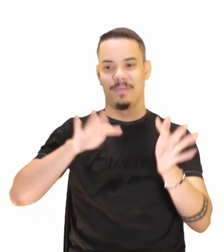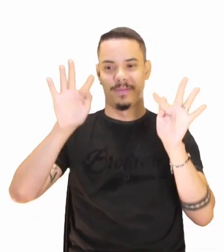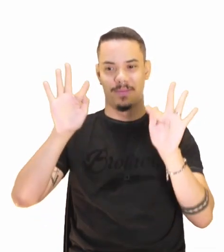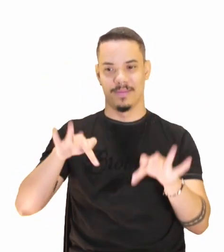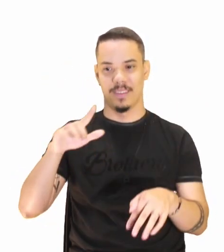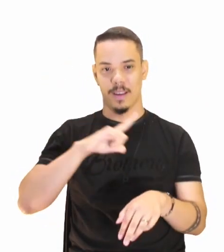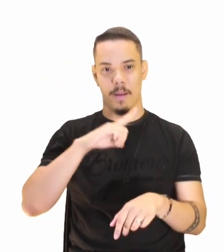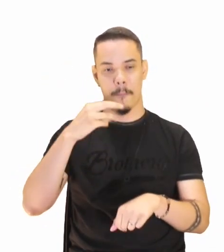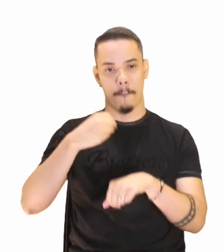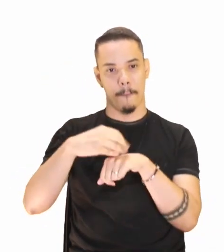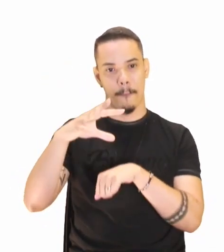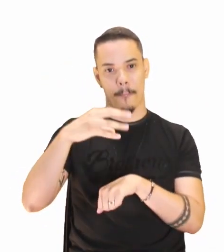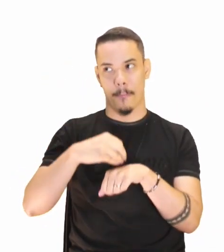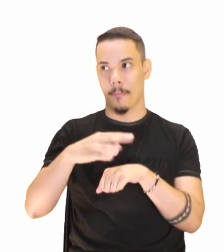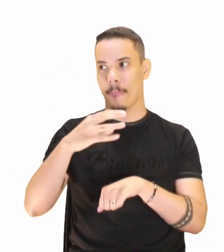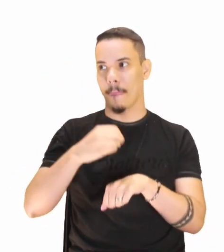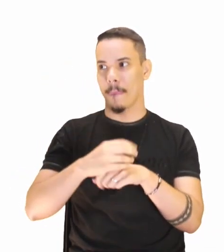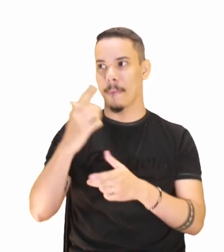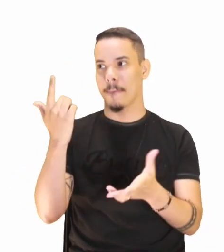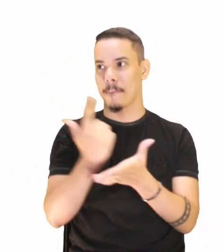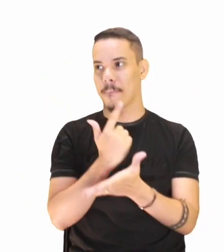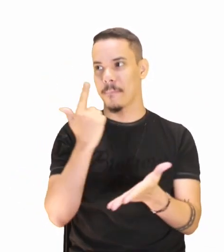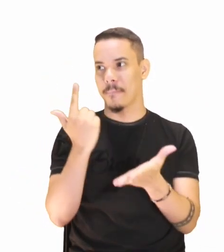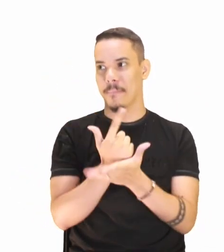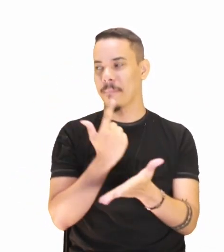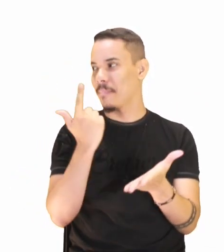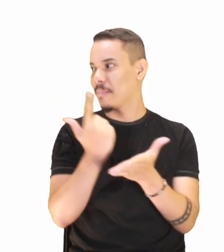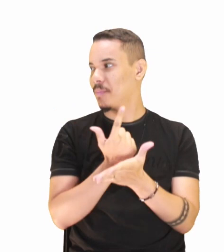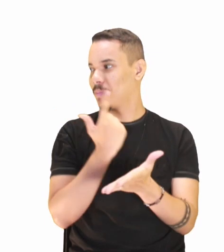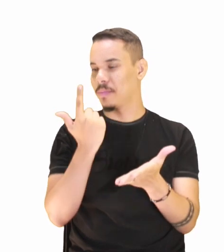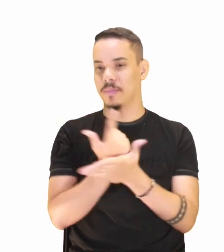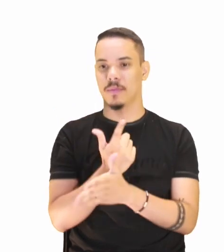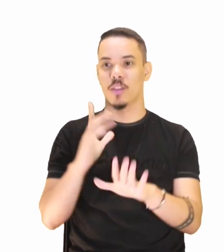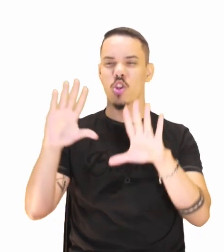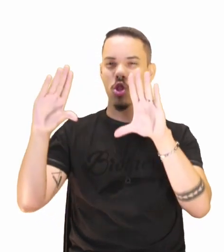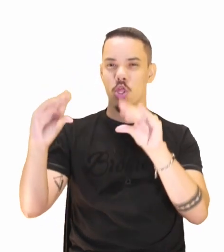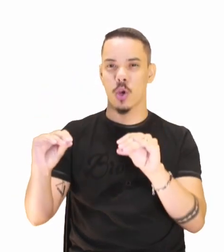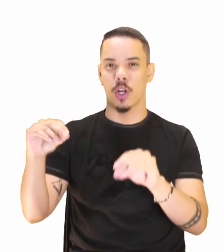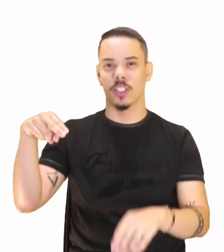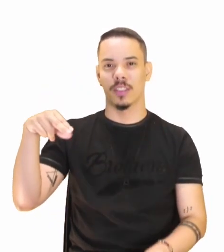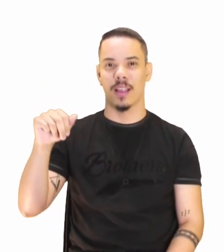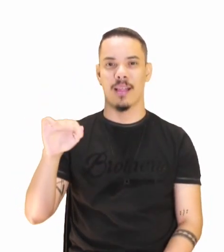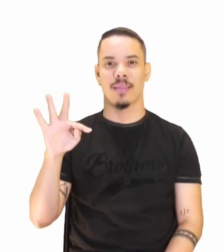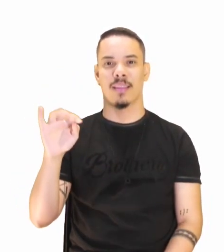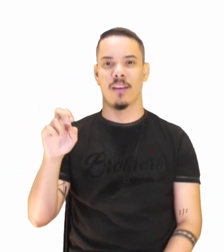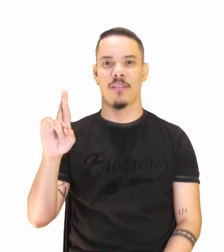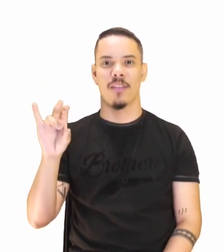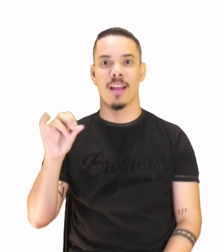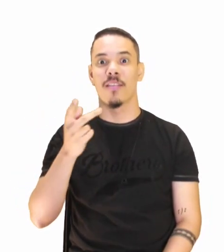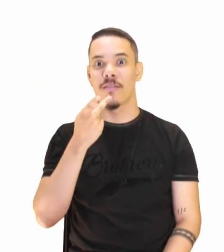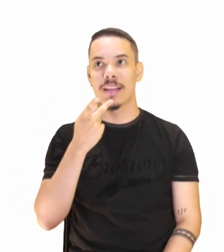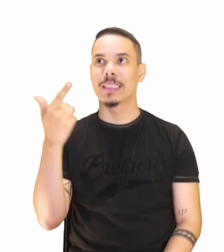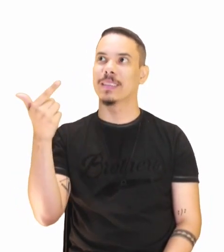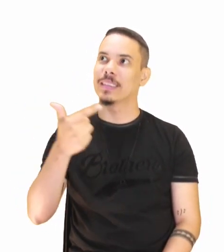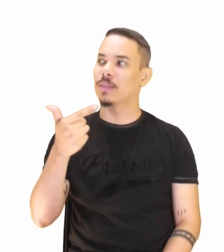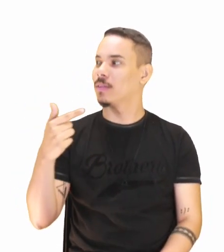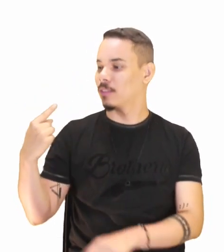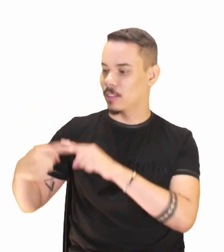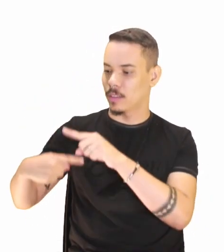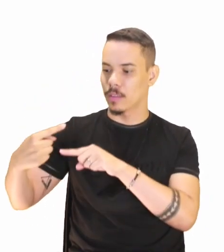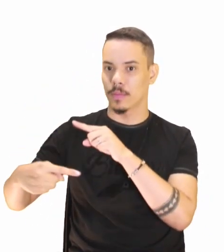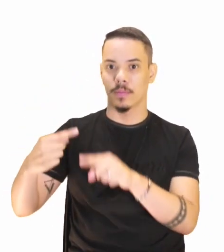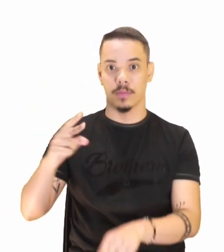sugestões das obras que eu tenho da noite na taverna, que eu falo bem assim, segunda geração do